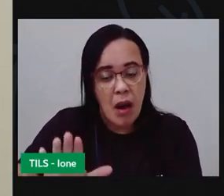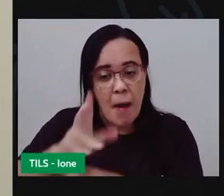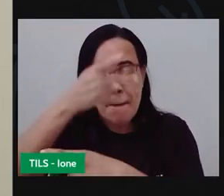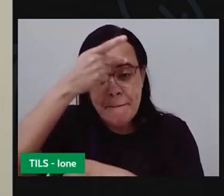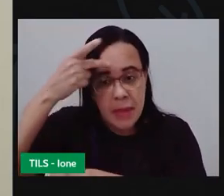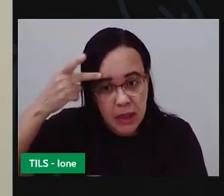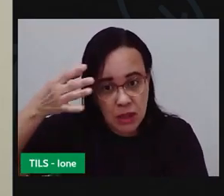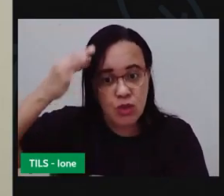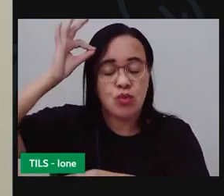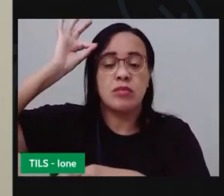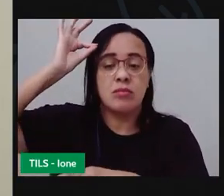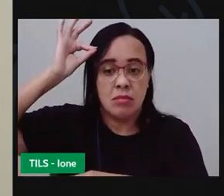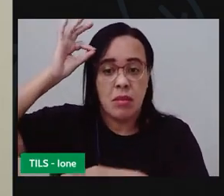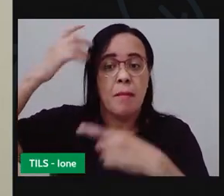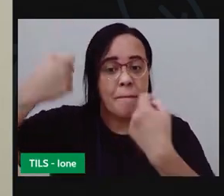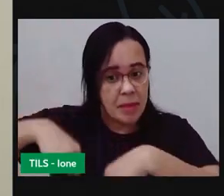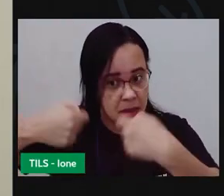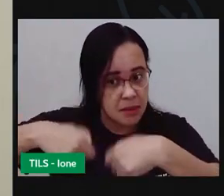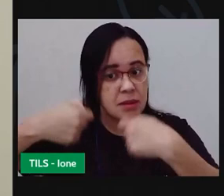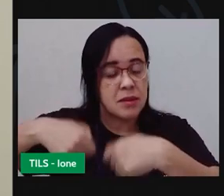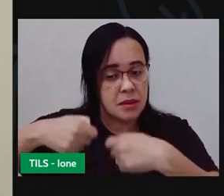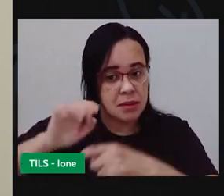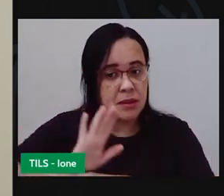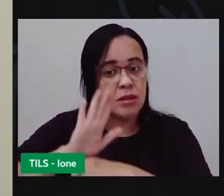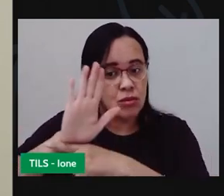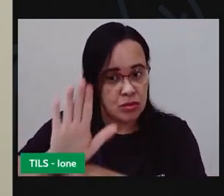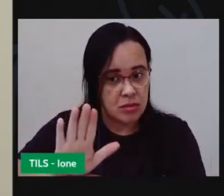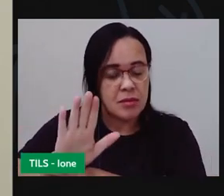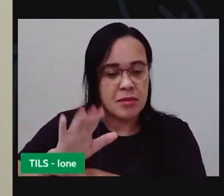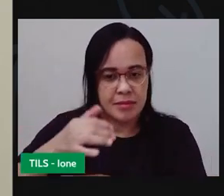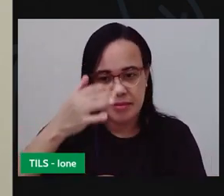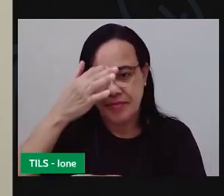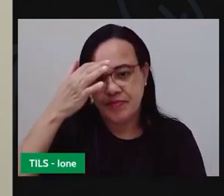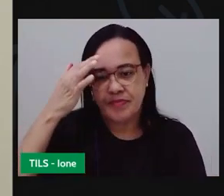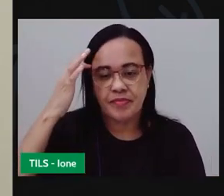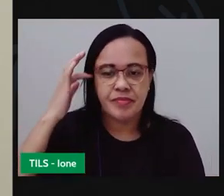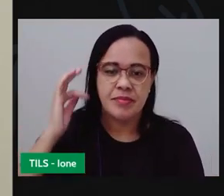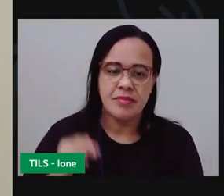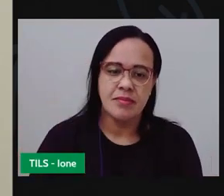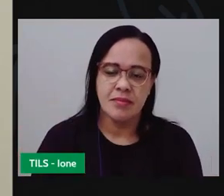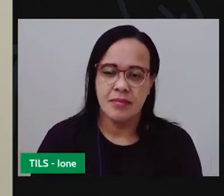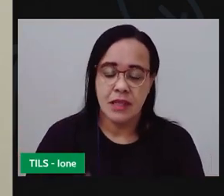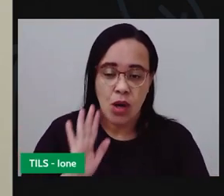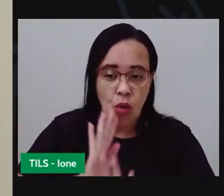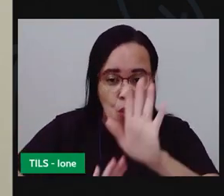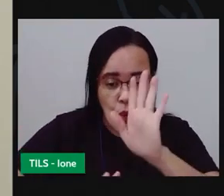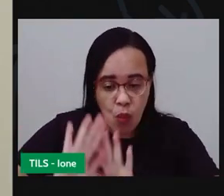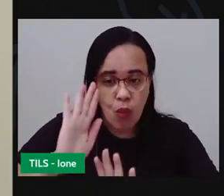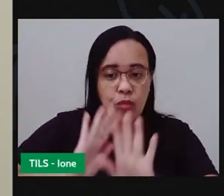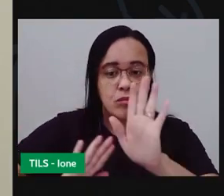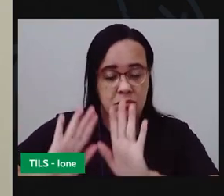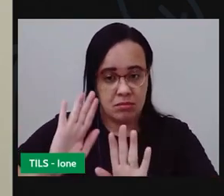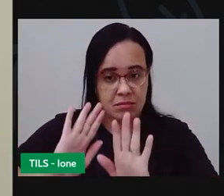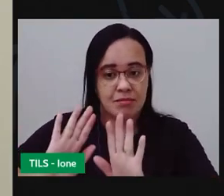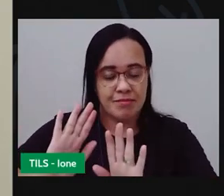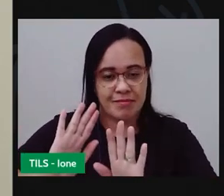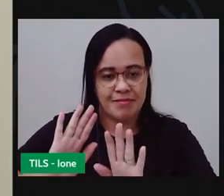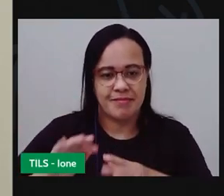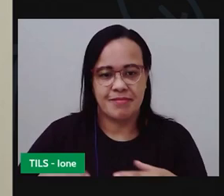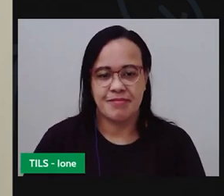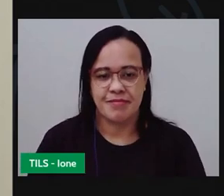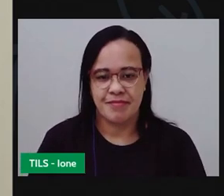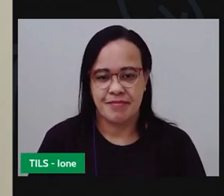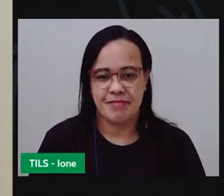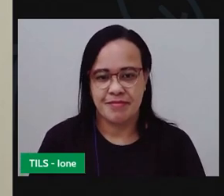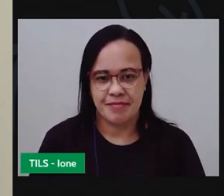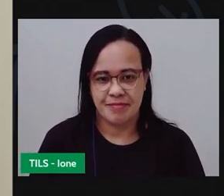E vai deixar assim. vá parando ali com aquela fit bem retinha porque depois